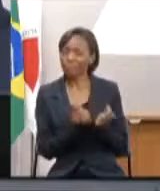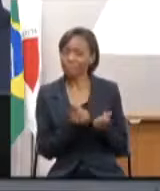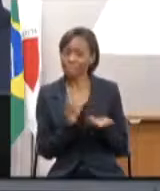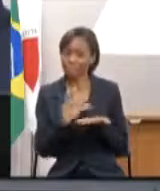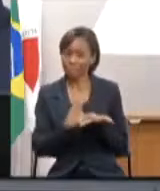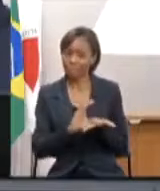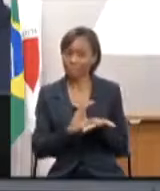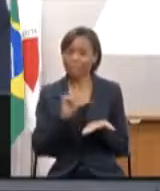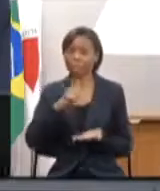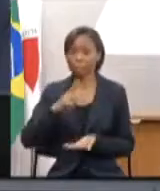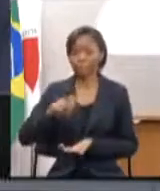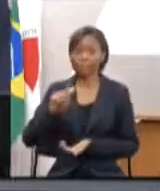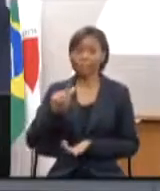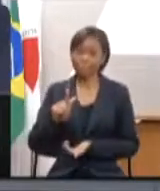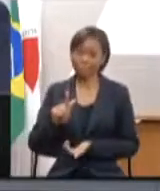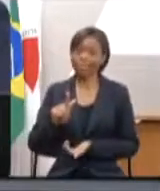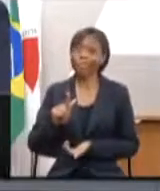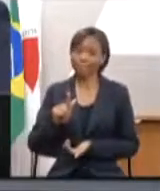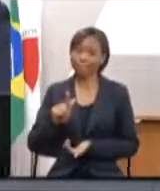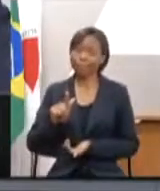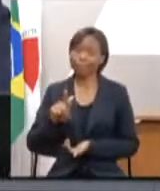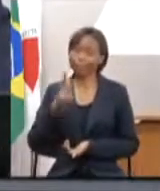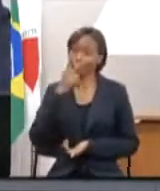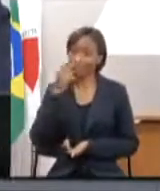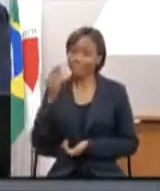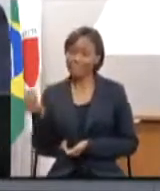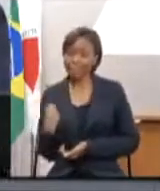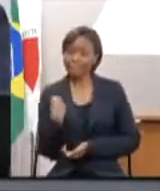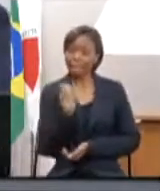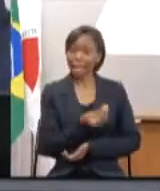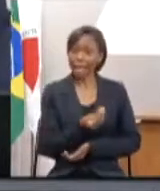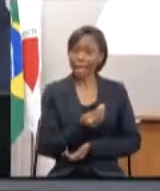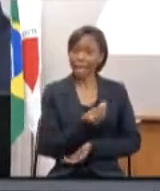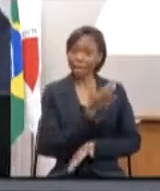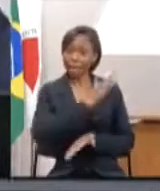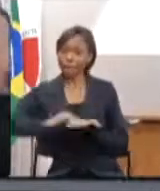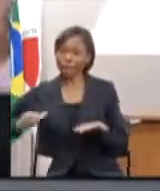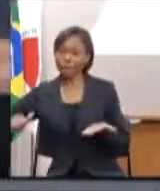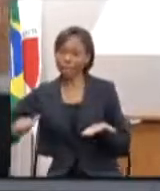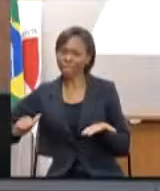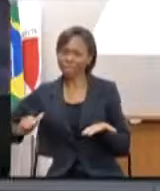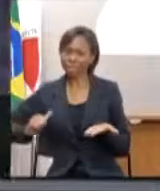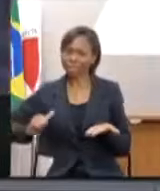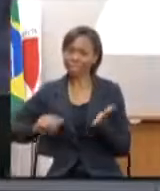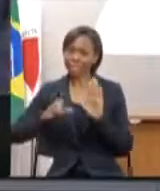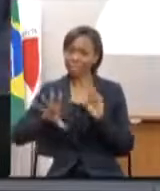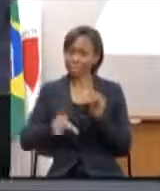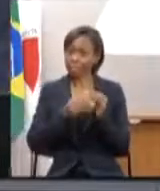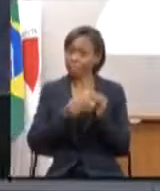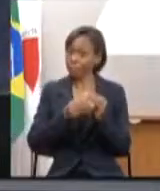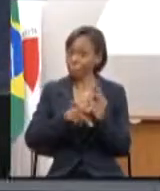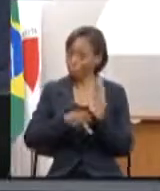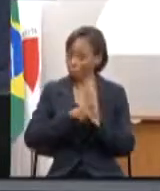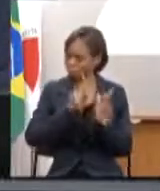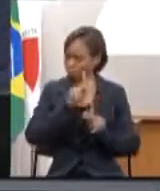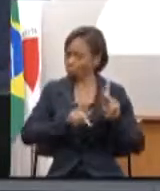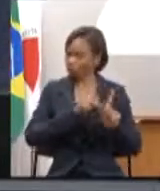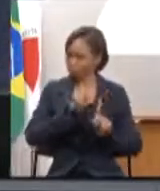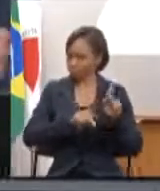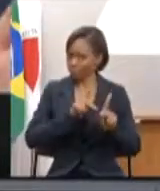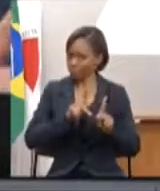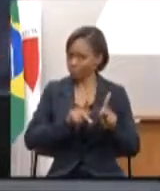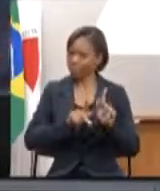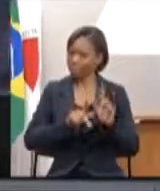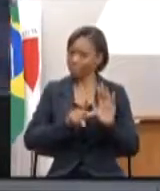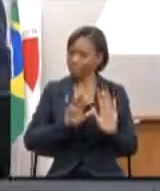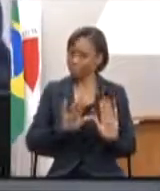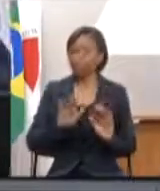PPAG tem sido isso tem sido dar com a mão e tirar com a outra nas emendas populares que eu estou falando a questão das emendas populares